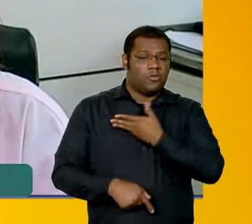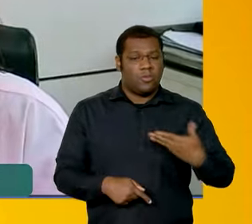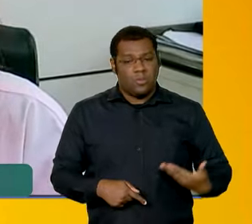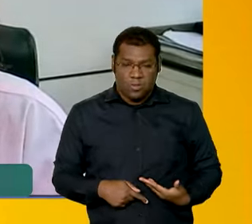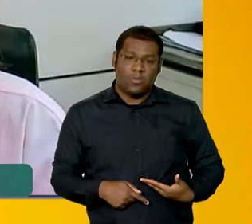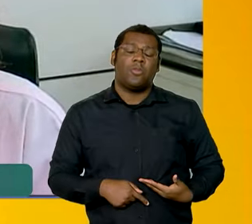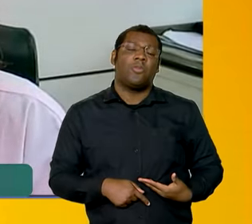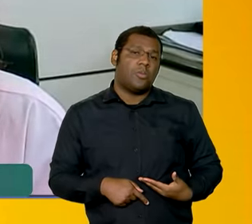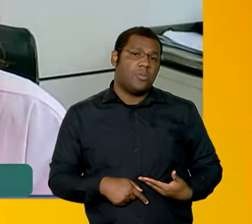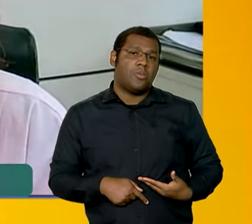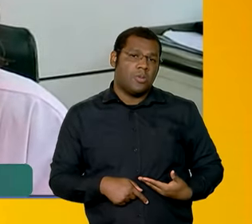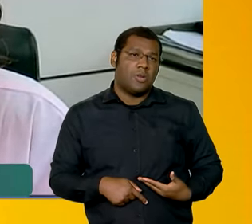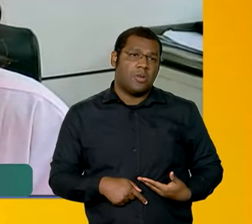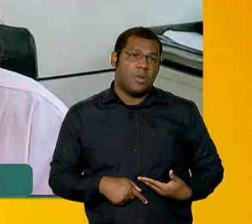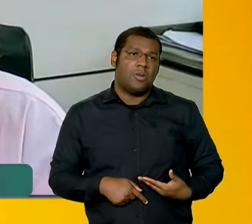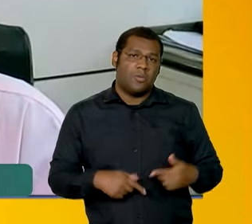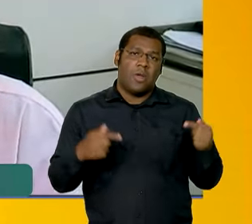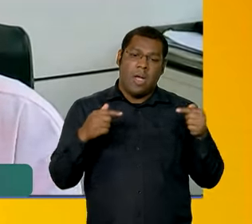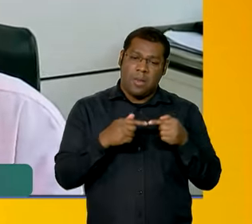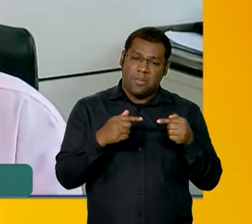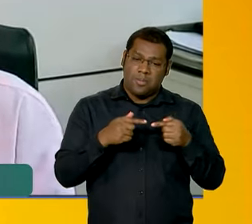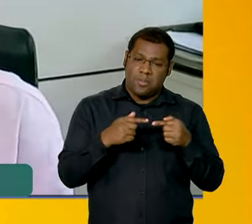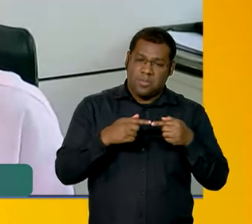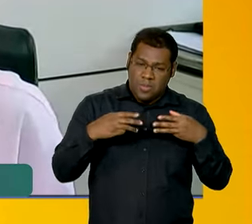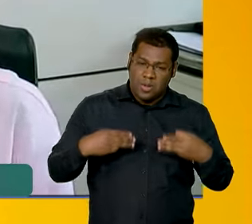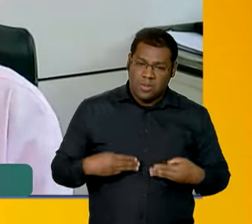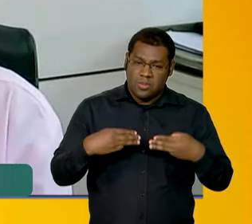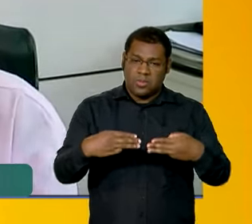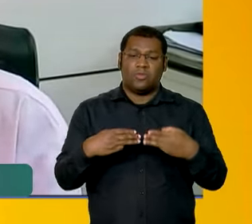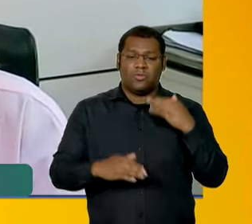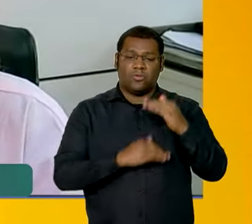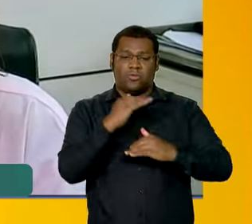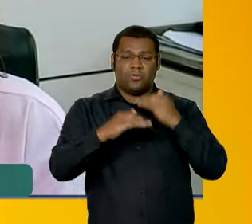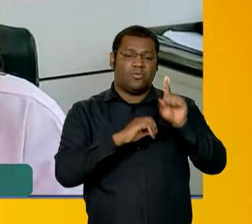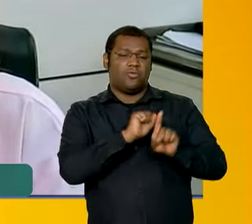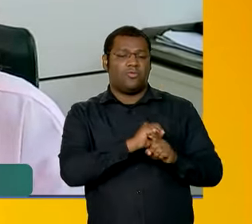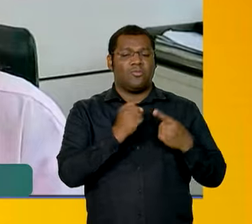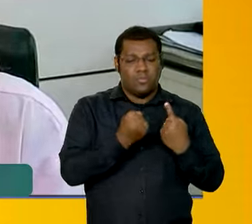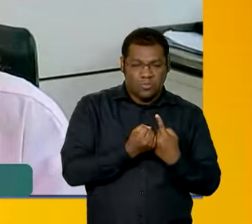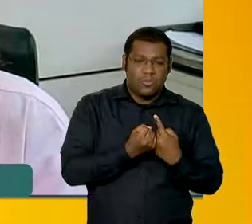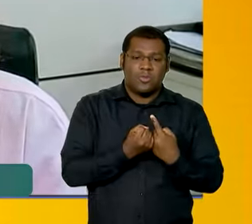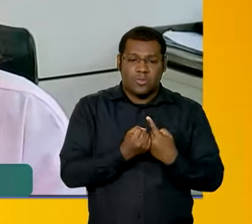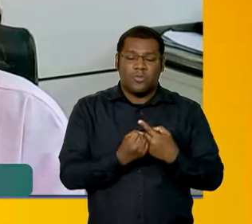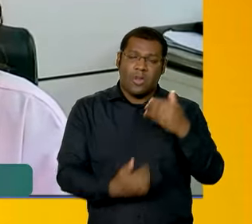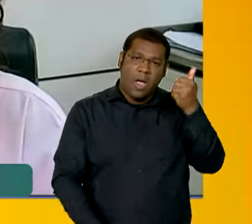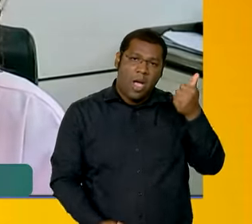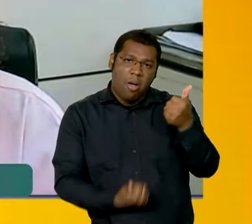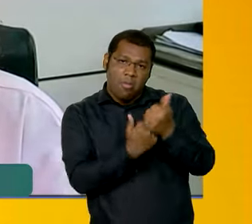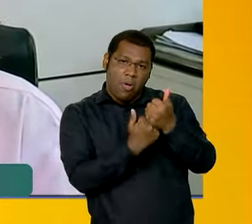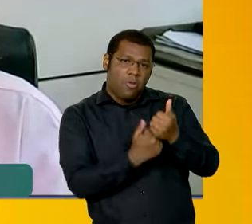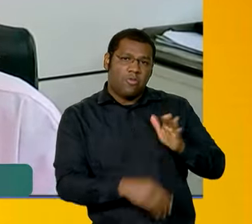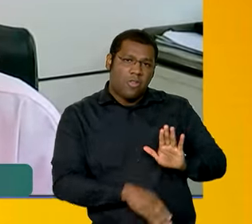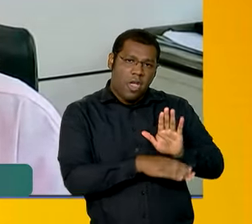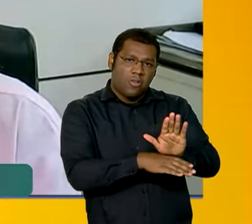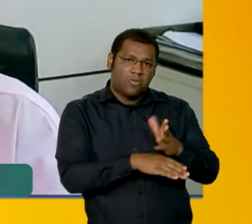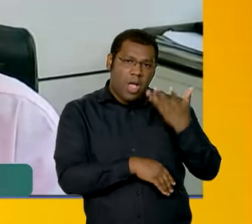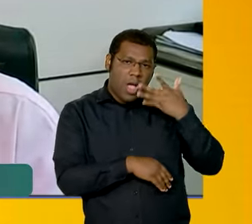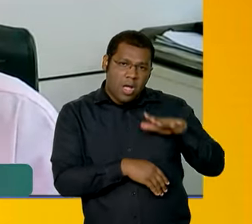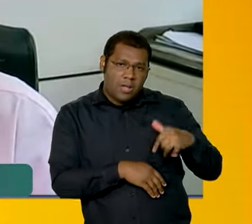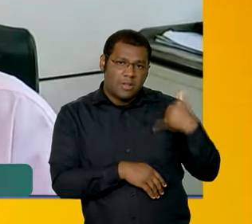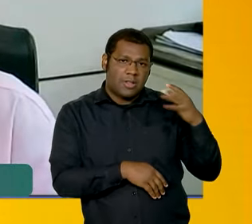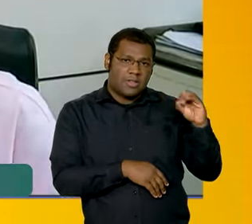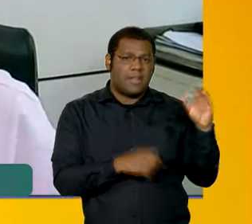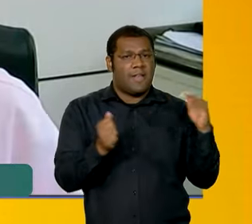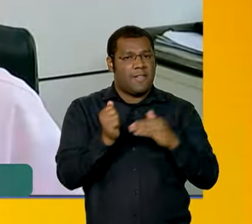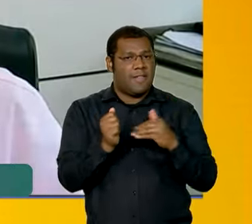de políticas do Ministério do Desenvolvimento Social que também está olhando para a primeira infância, seja pelos programas de